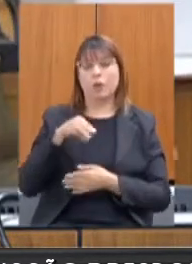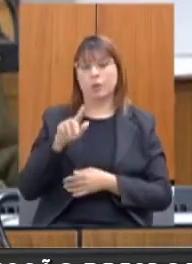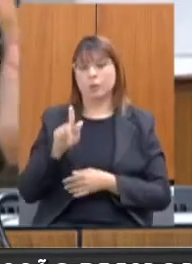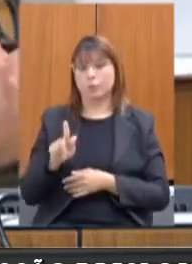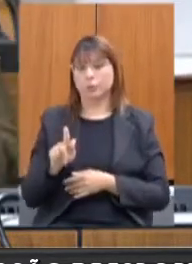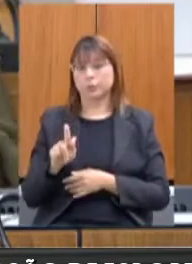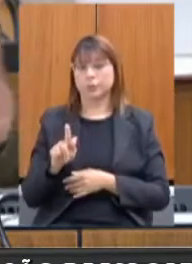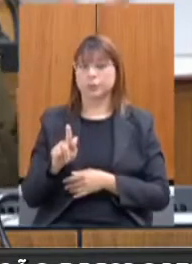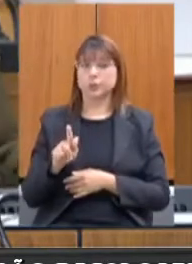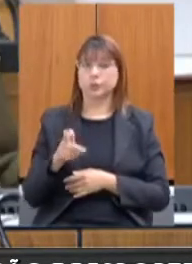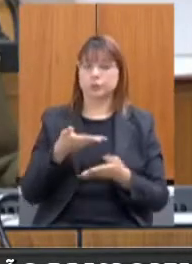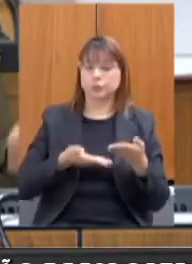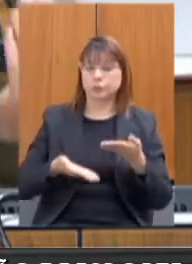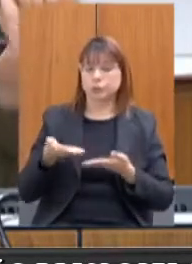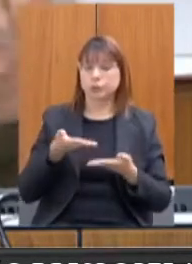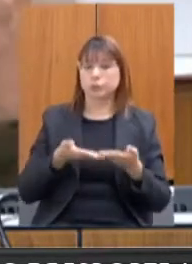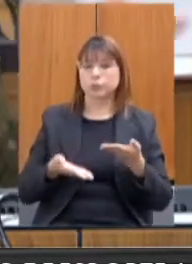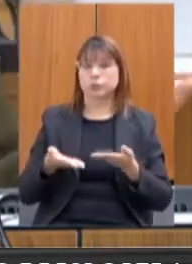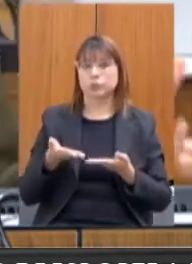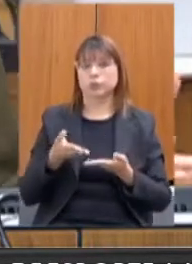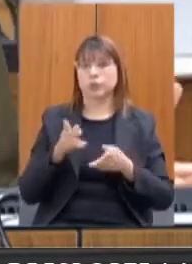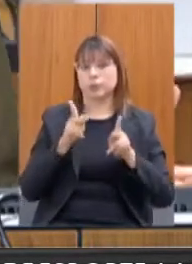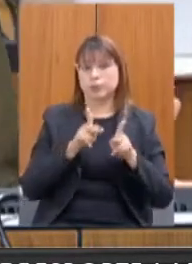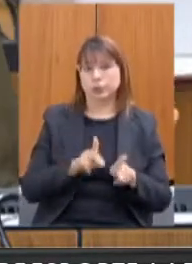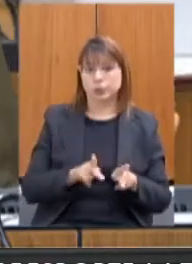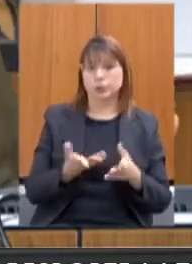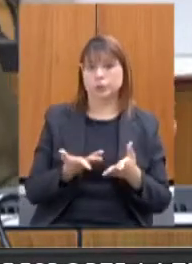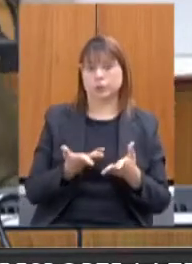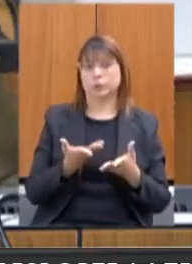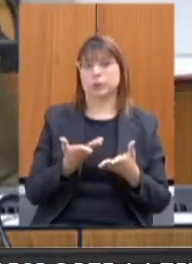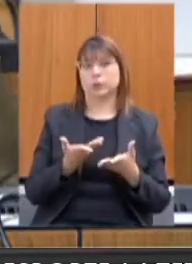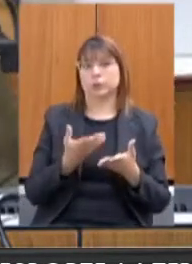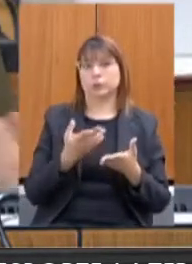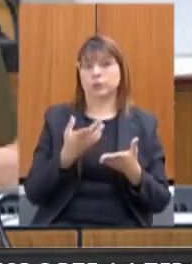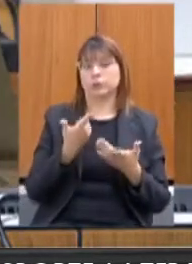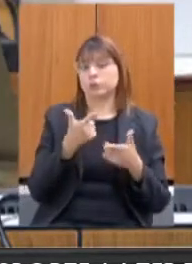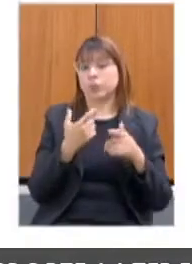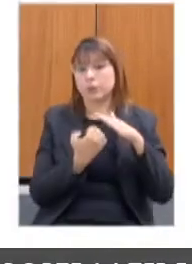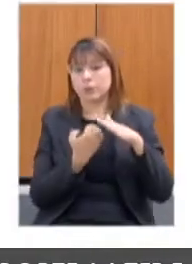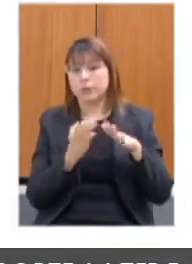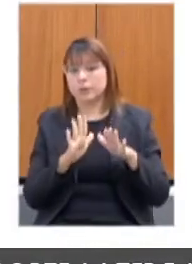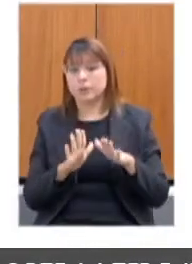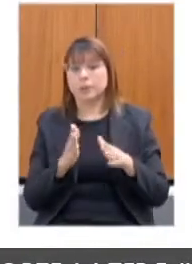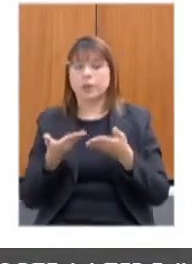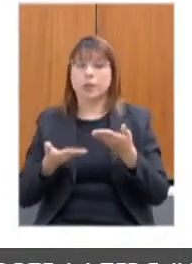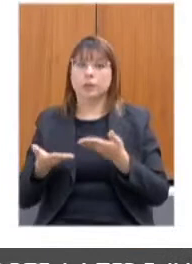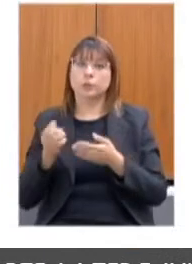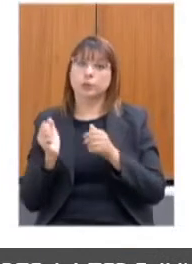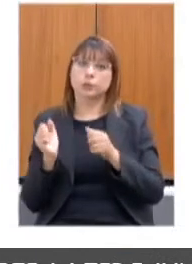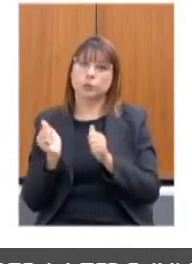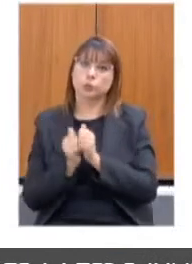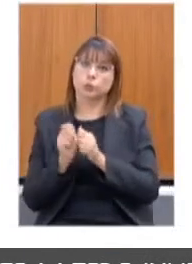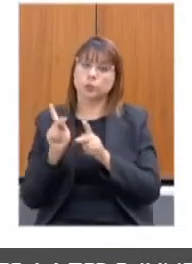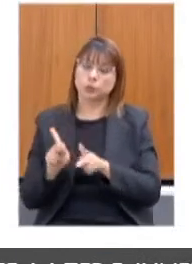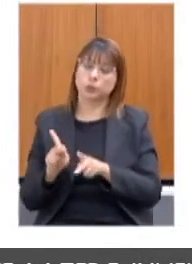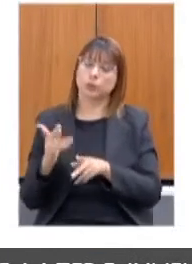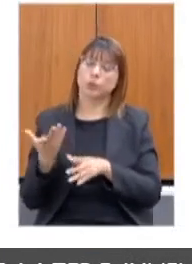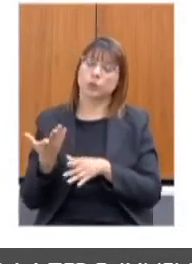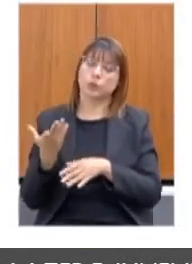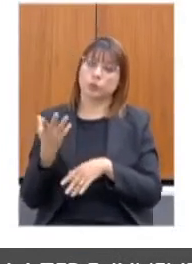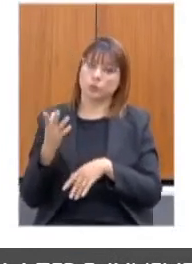uma intermediação de mão de obra do trabalhador autônomo com seus contratantes. Qual que é a diferença desse aplicativo?